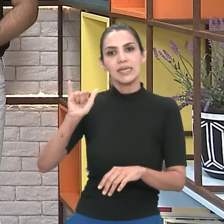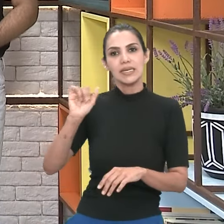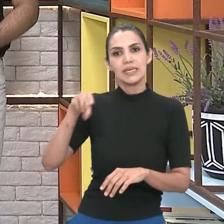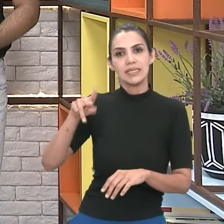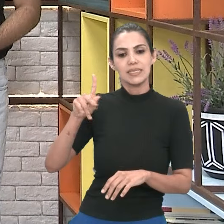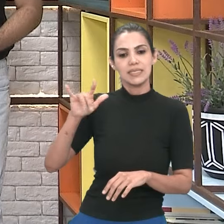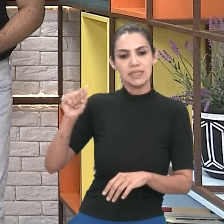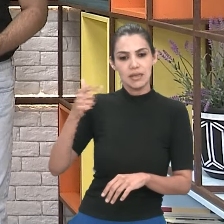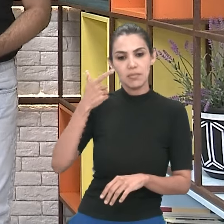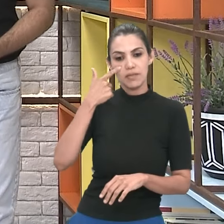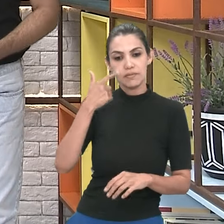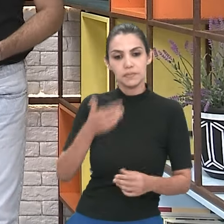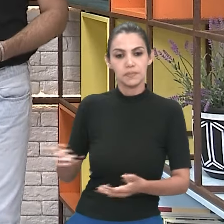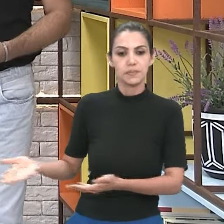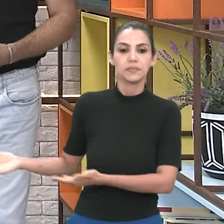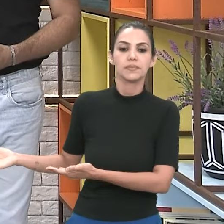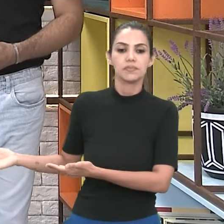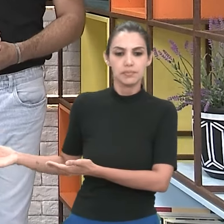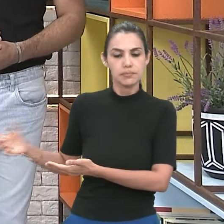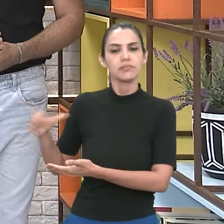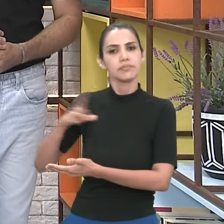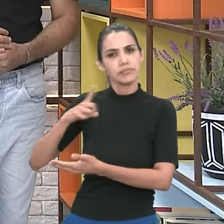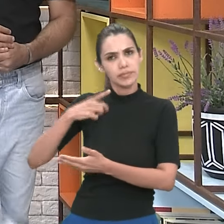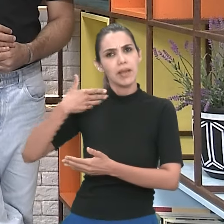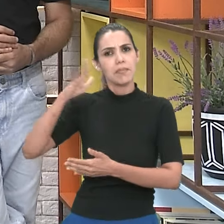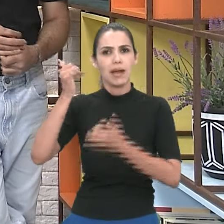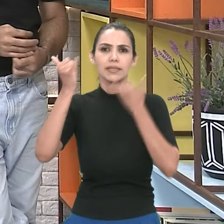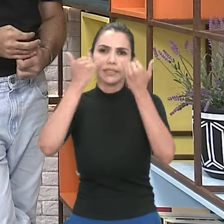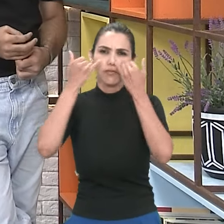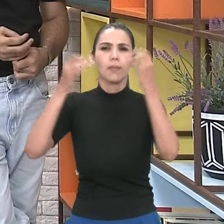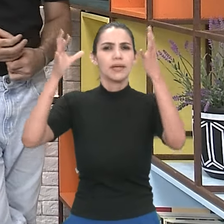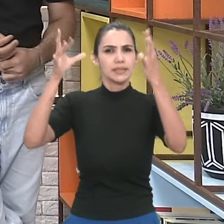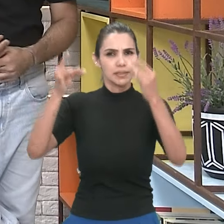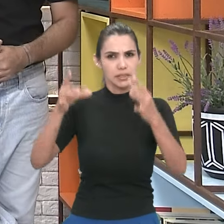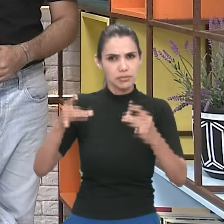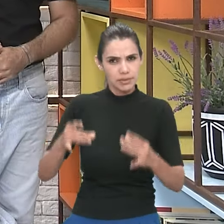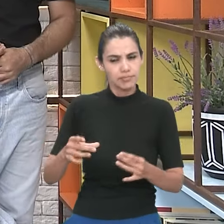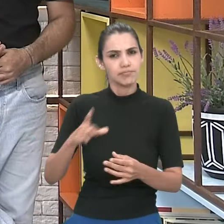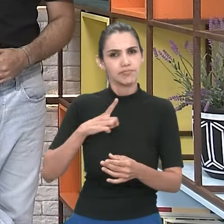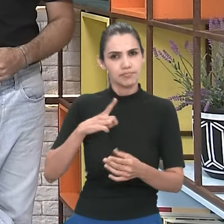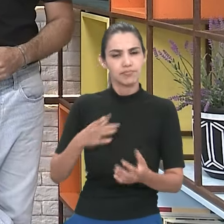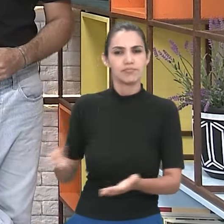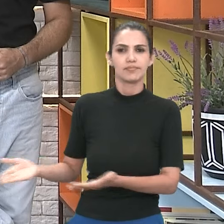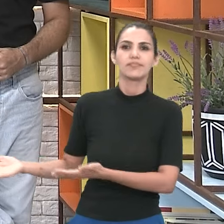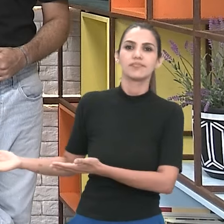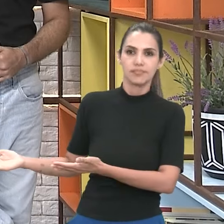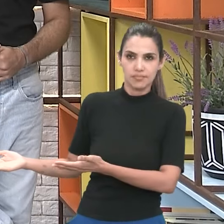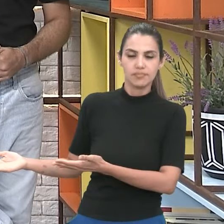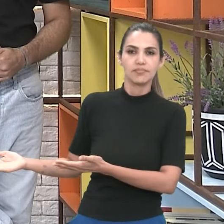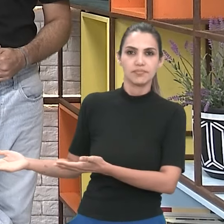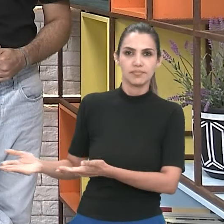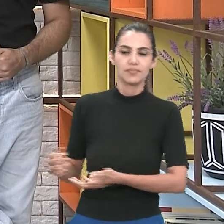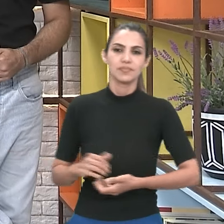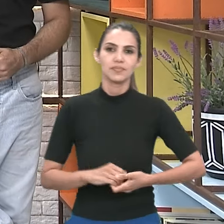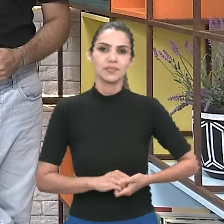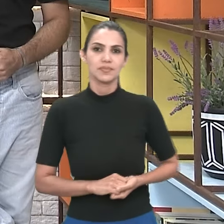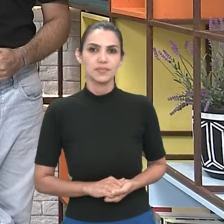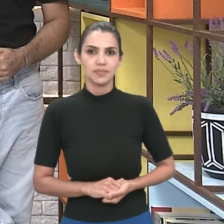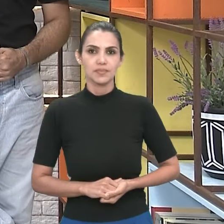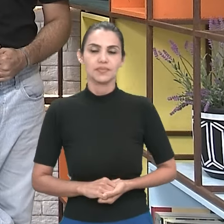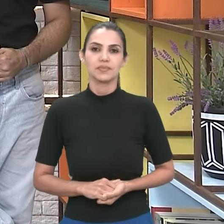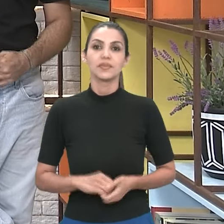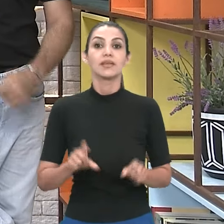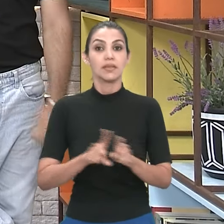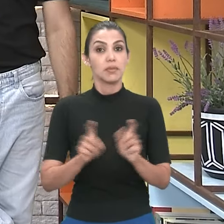entre no Instagram, arroba Escola Basileu França Franca. Tudo junto, sem cedilha, né? Que você vai ter todas as informações e pode comprar seu